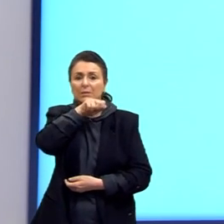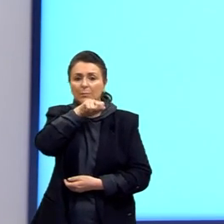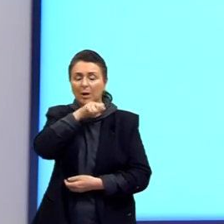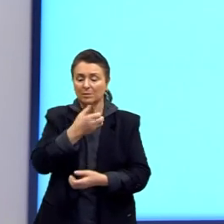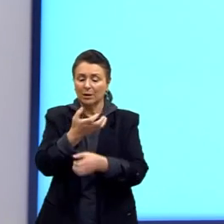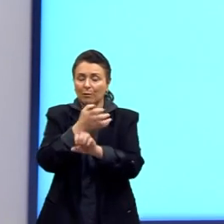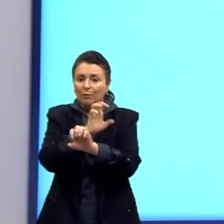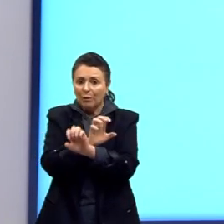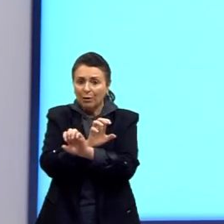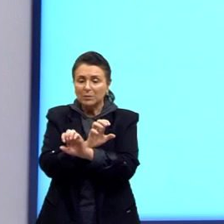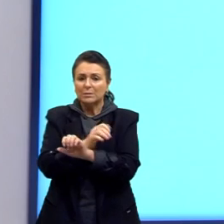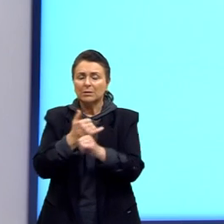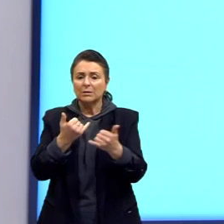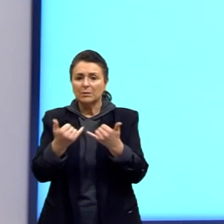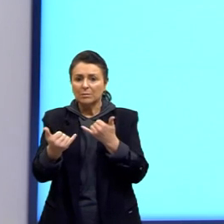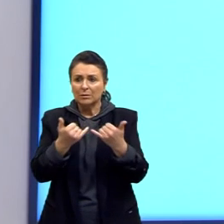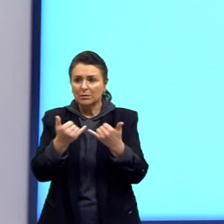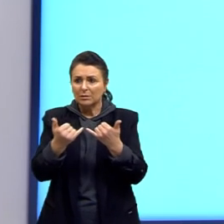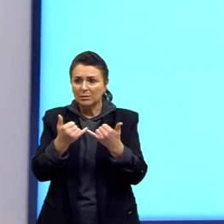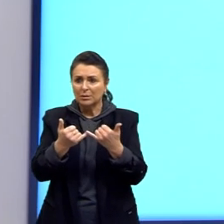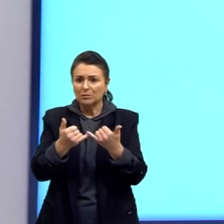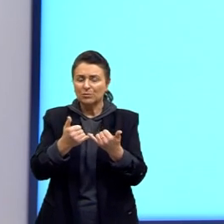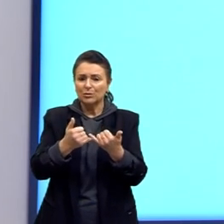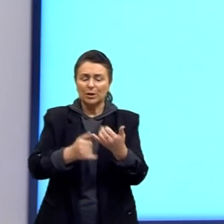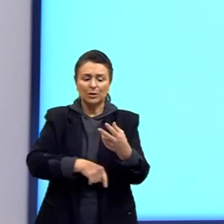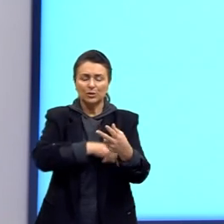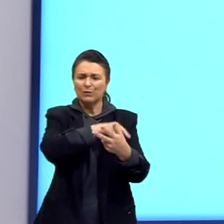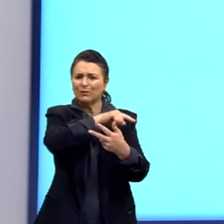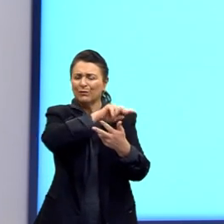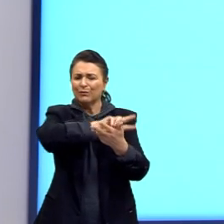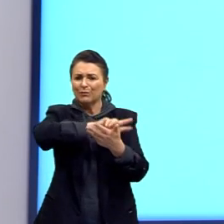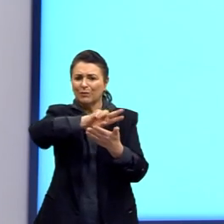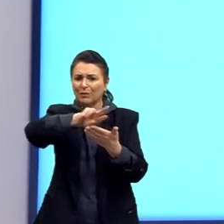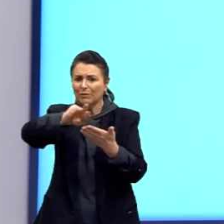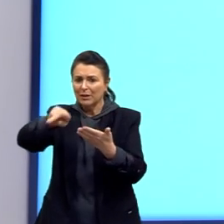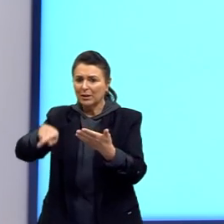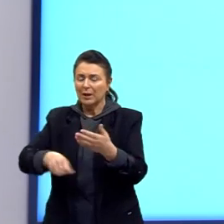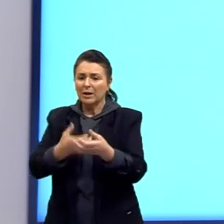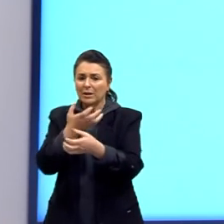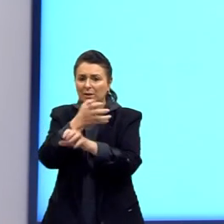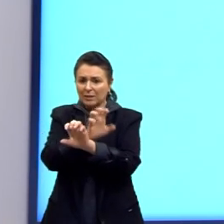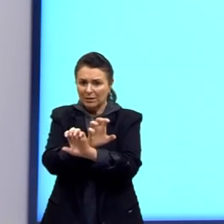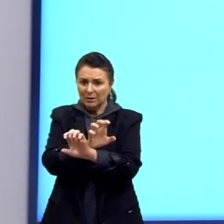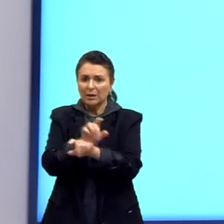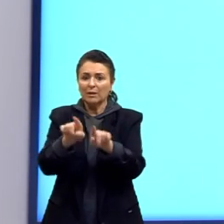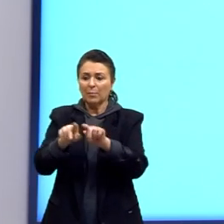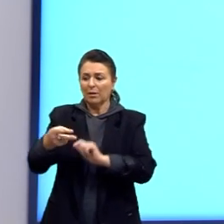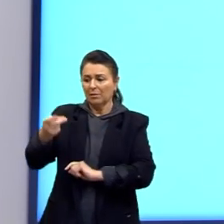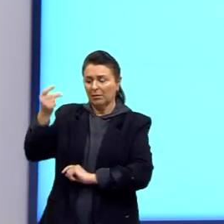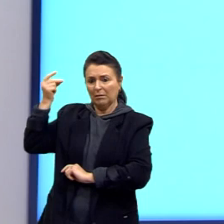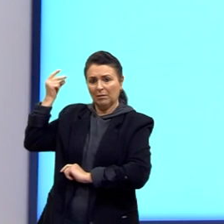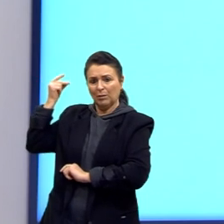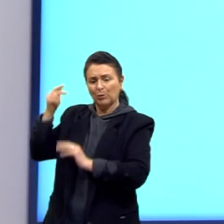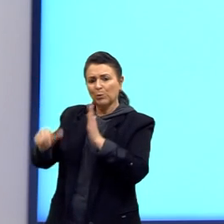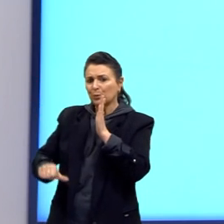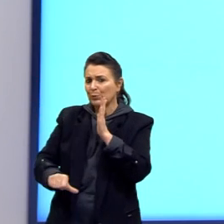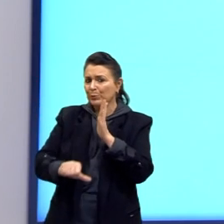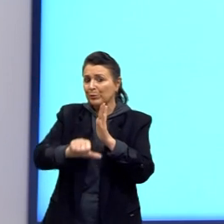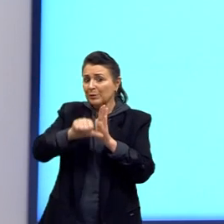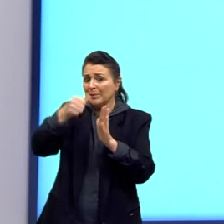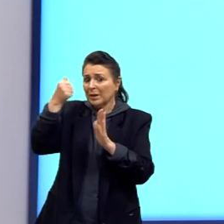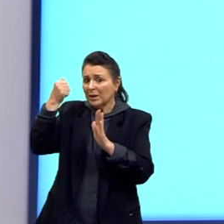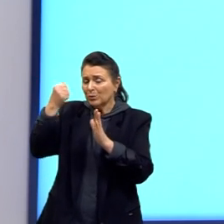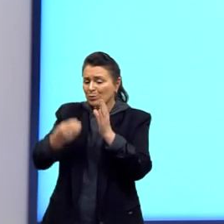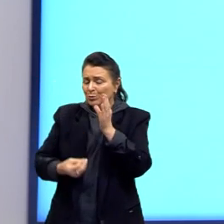fósseis, por exemplo, do Ictiostega, que é um fóssil, é um tetrápode ancestral, um dos primórdios, um dos primeiros